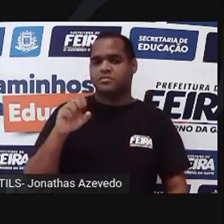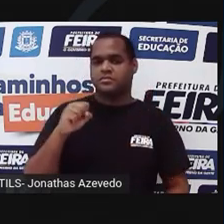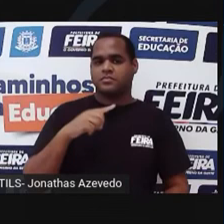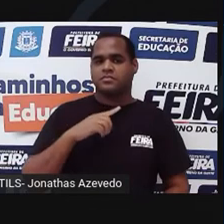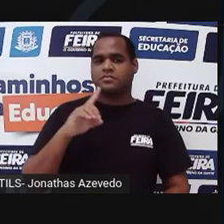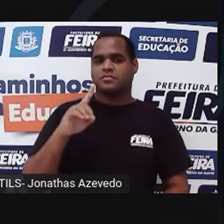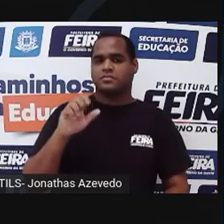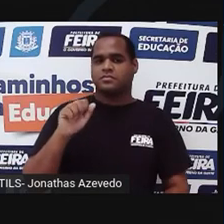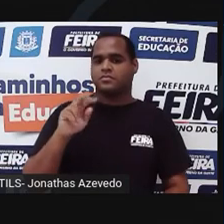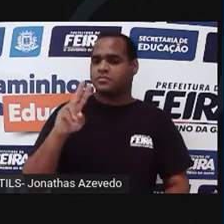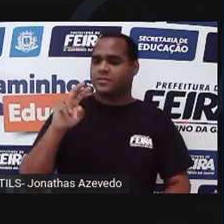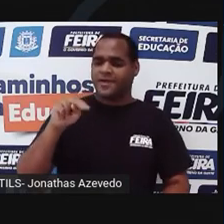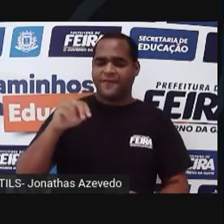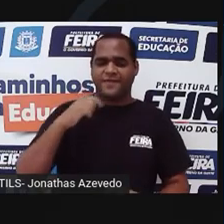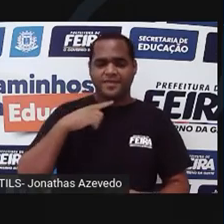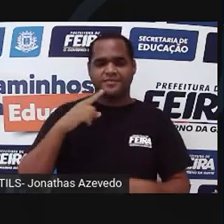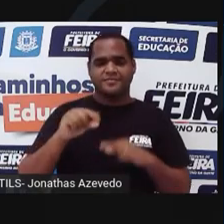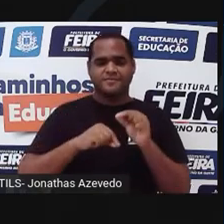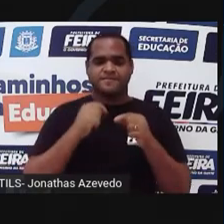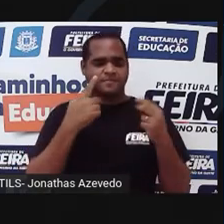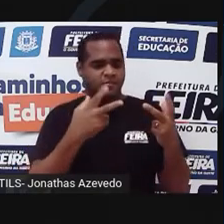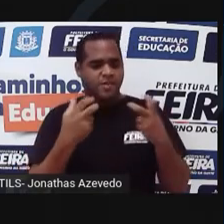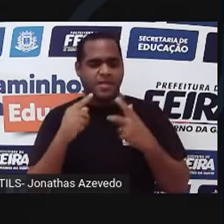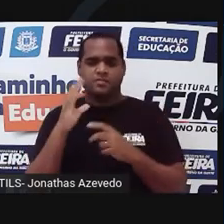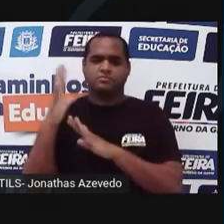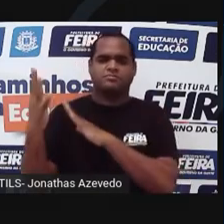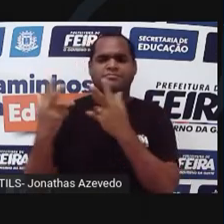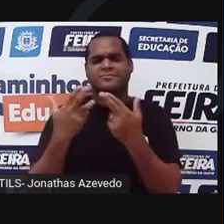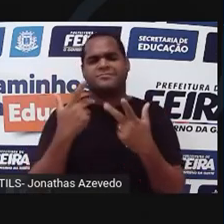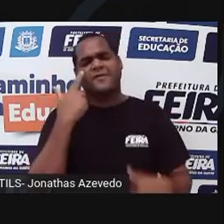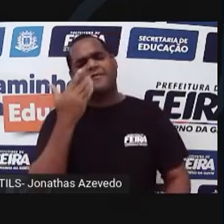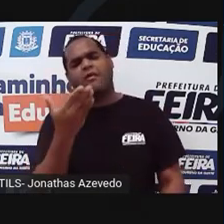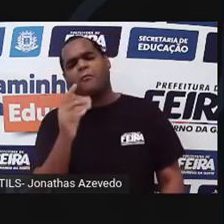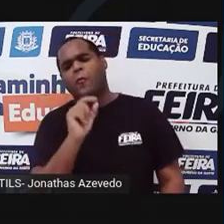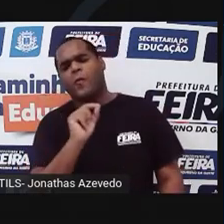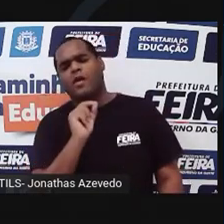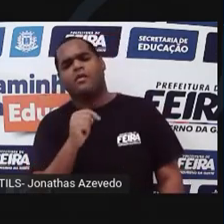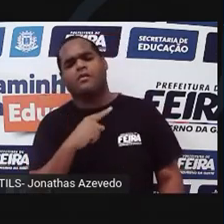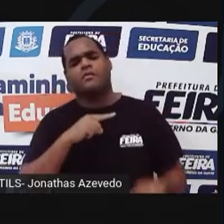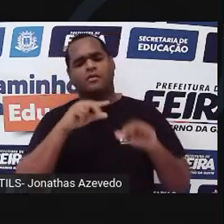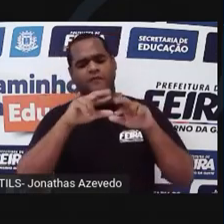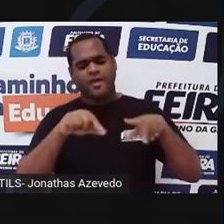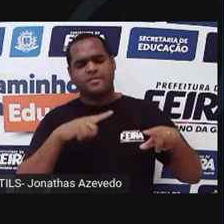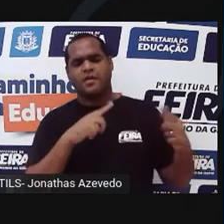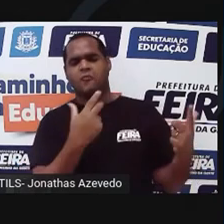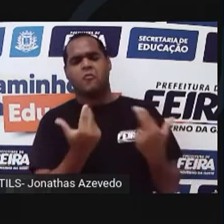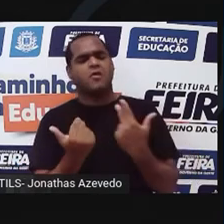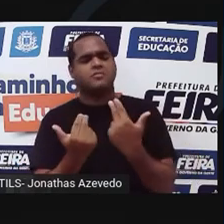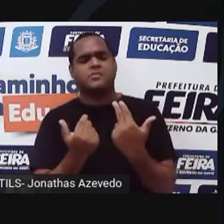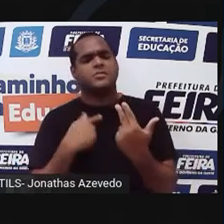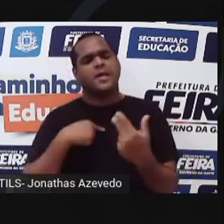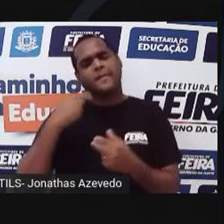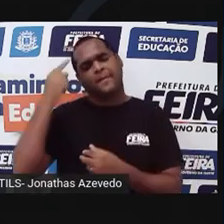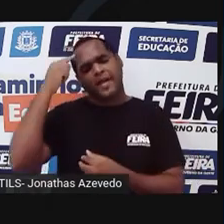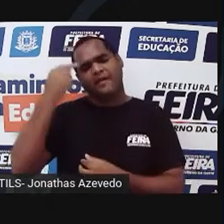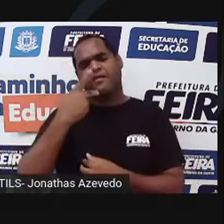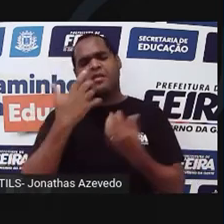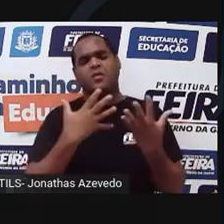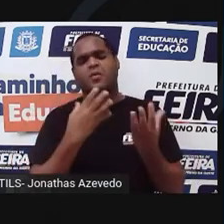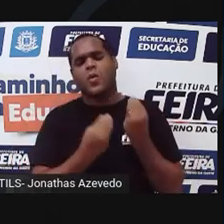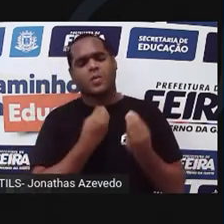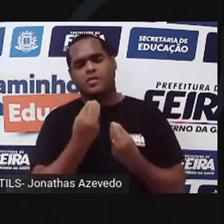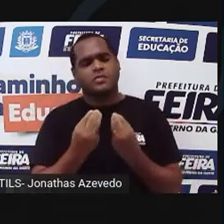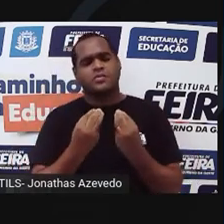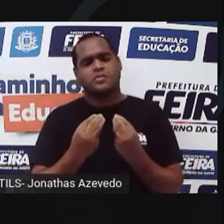do Darwinismo. Ele observando a natureza, falava, gente, é possível que os seres sejam sempre a mesma coisa. Ele até falava, olha, é compreensível